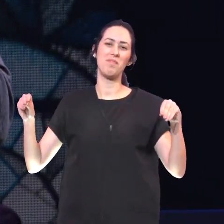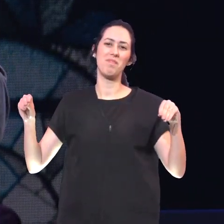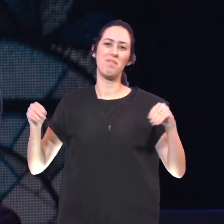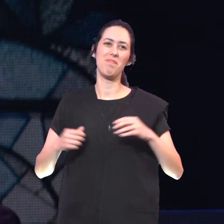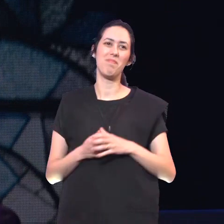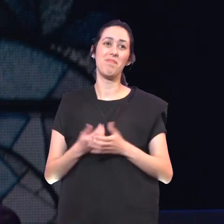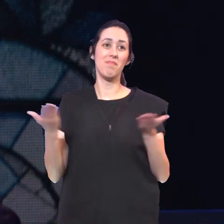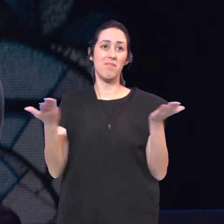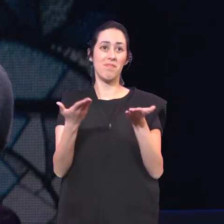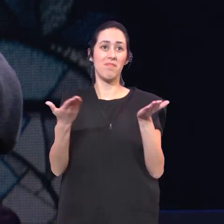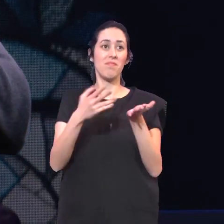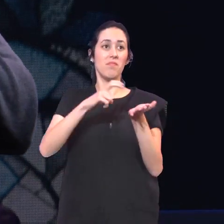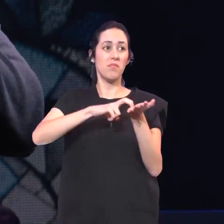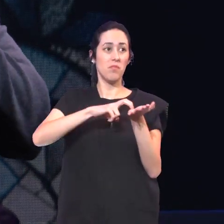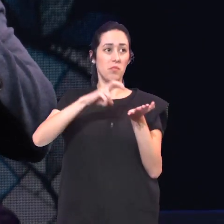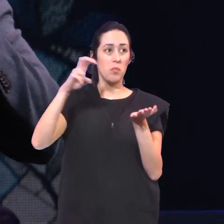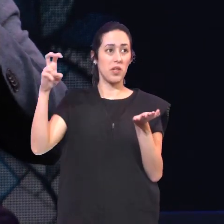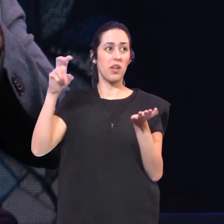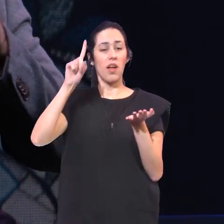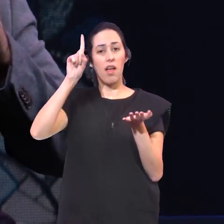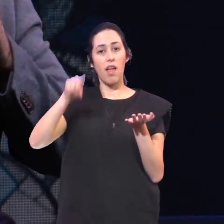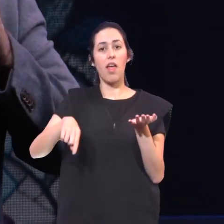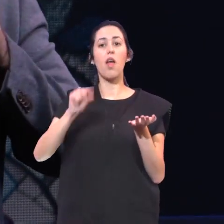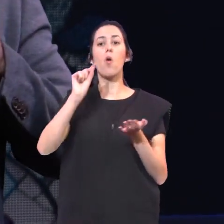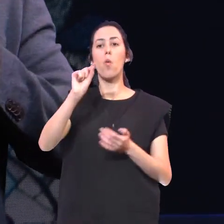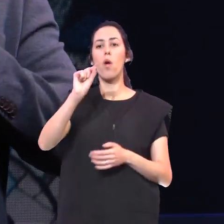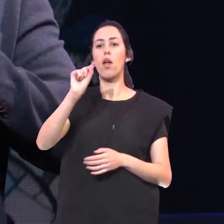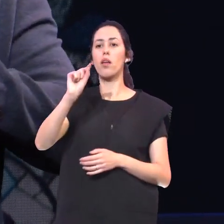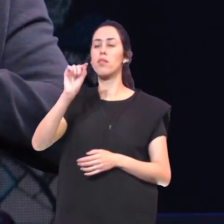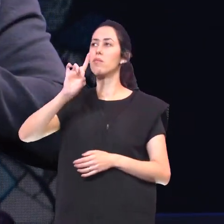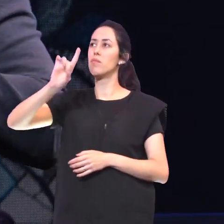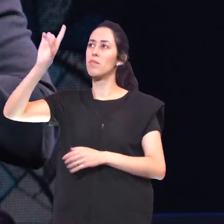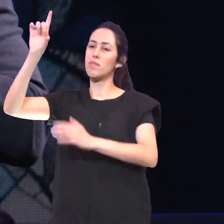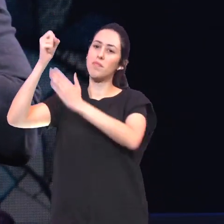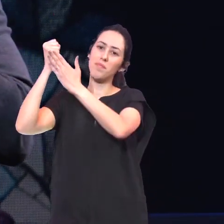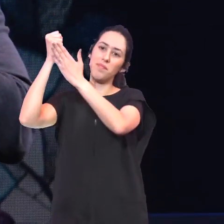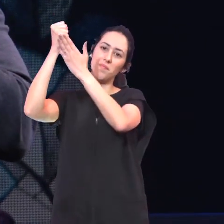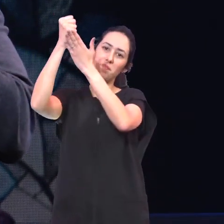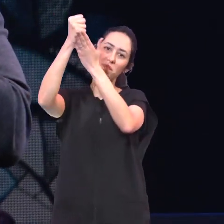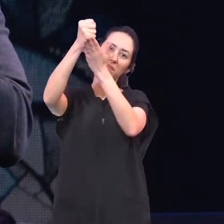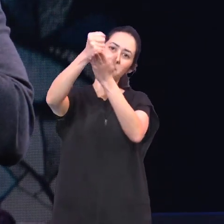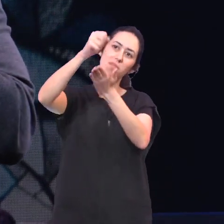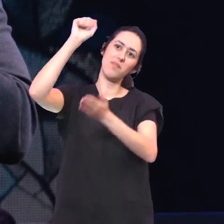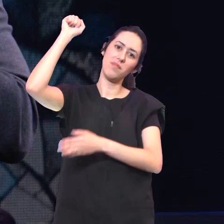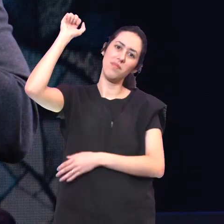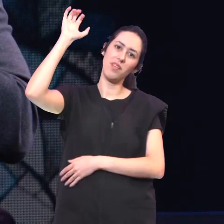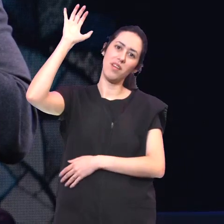Esta manhã É a manhã Do favor de Deus E da graça De Deus